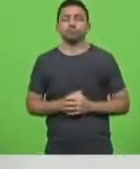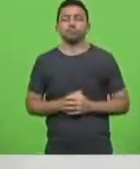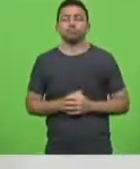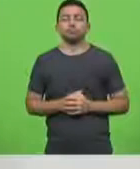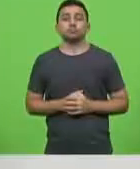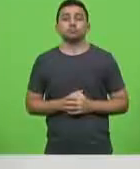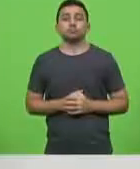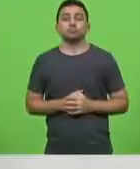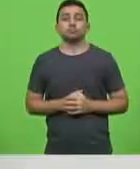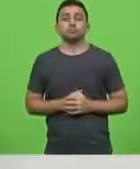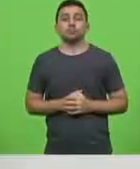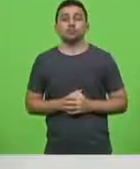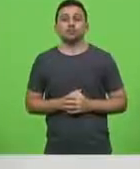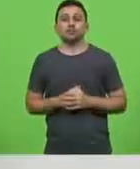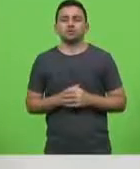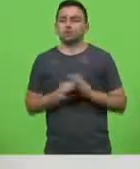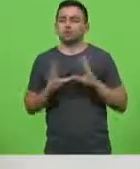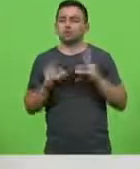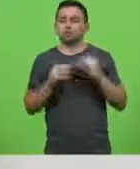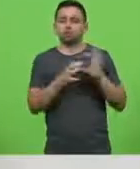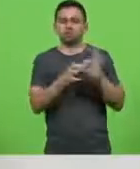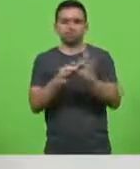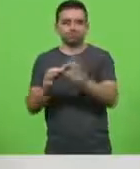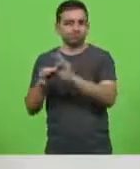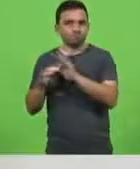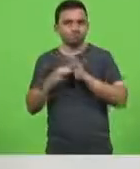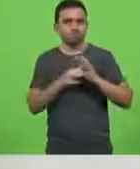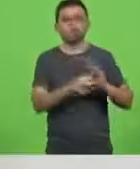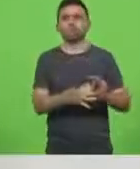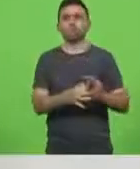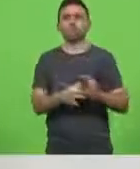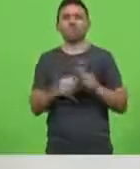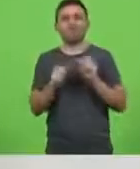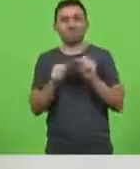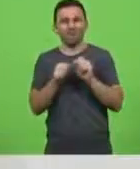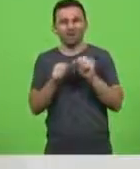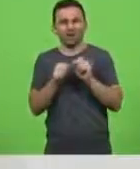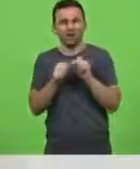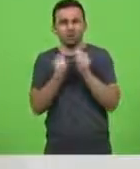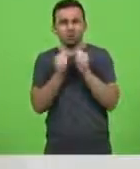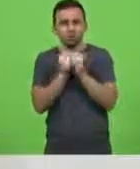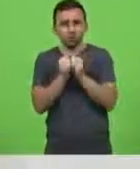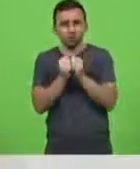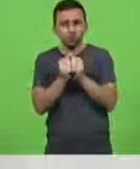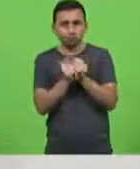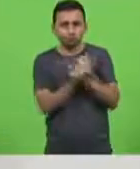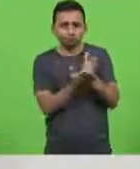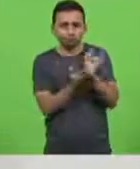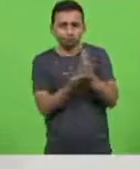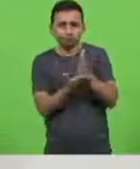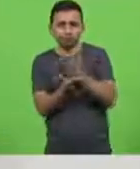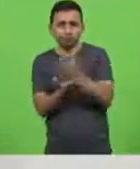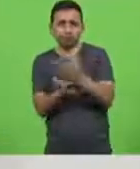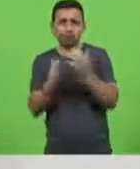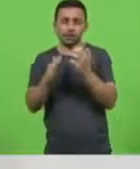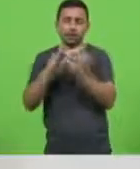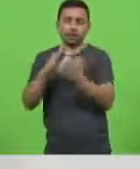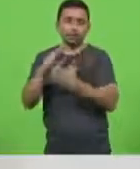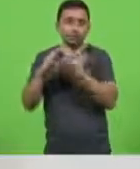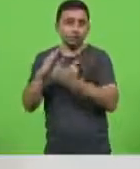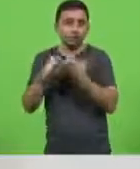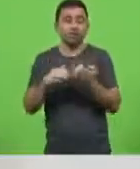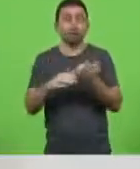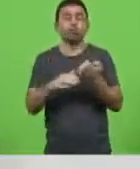nesta união que vem sendo feita com todos os segmentos profissionais e empresariais de